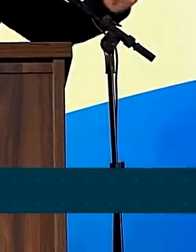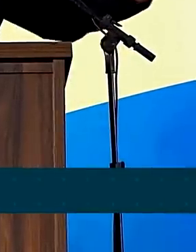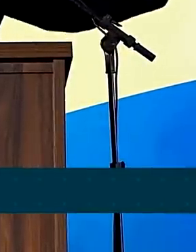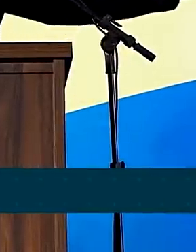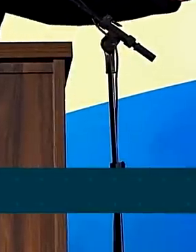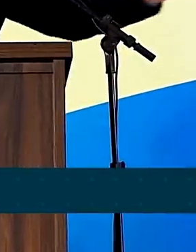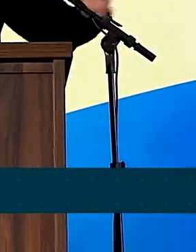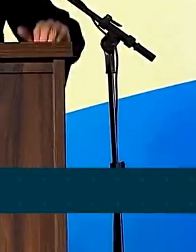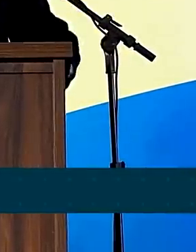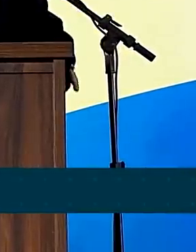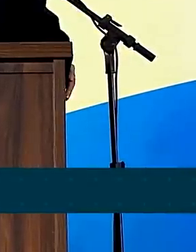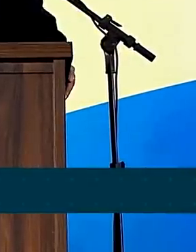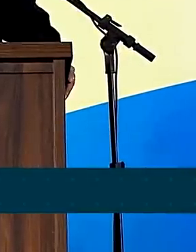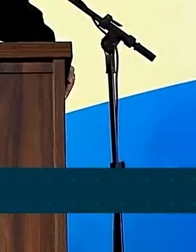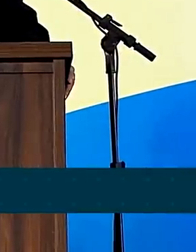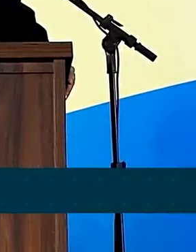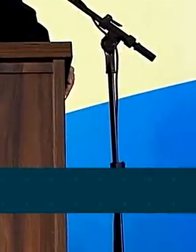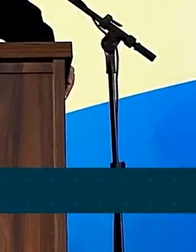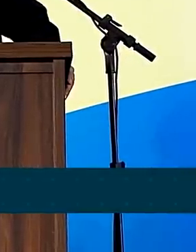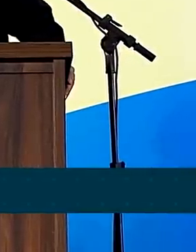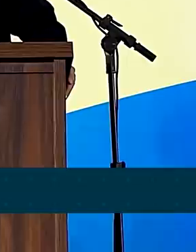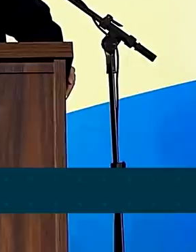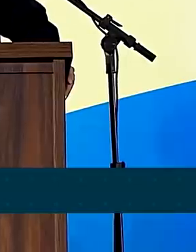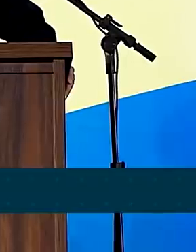além de você dar dignidade a essas pessoas,